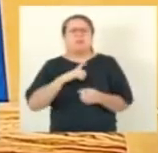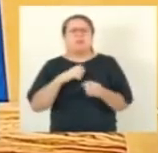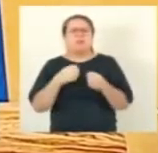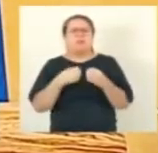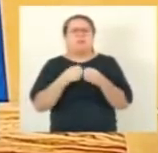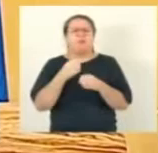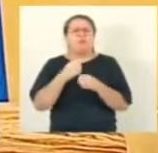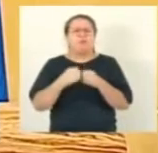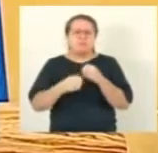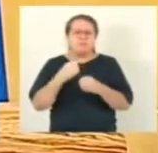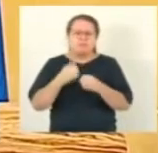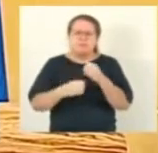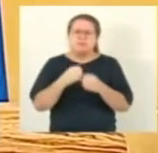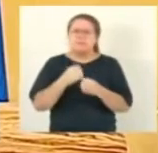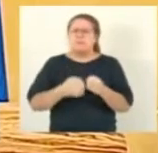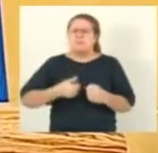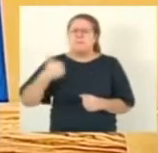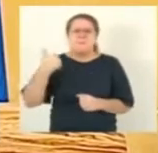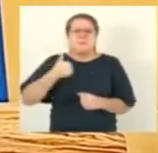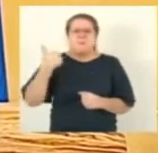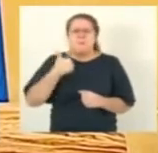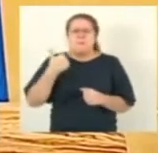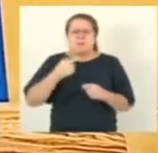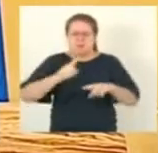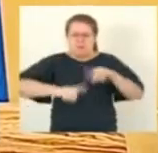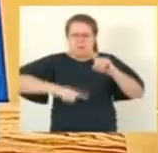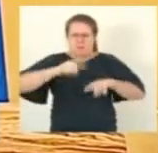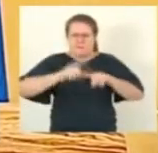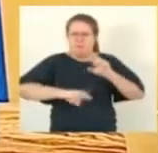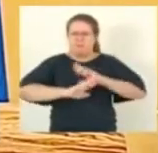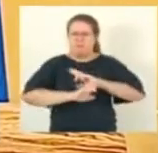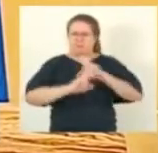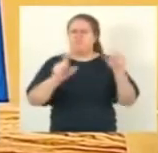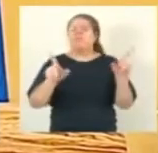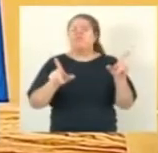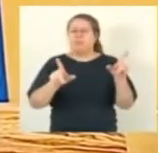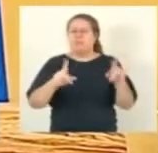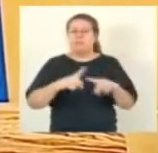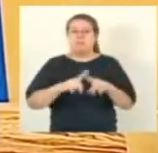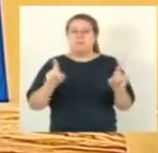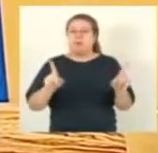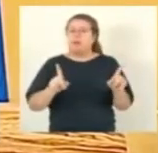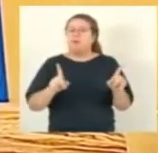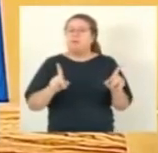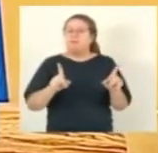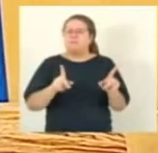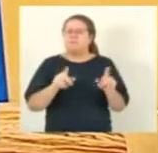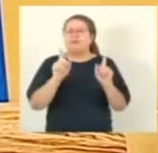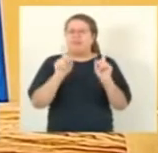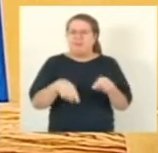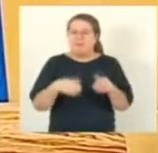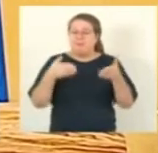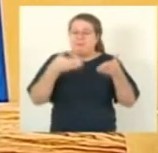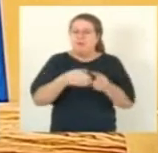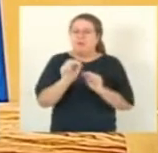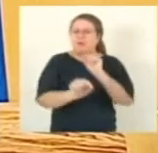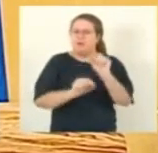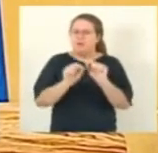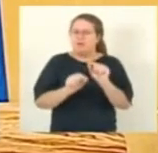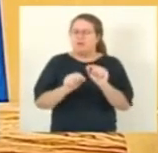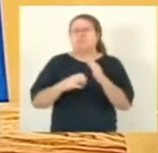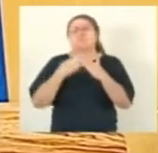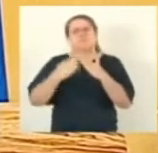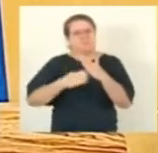são com equipamentos de primeira geração. Lembrando sempre que nada disso foi feito pelo Estado.